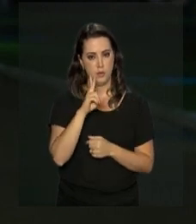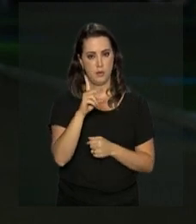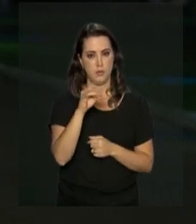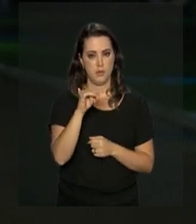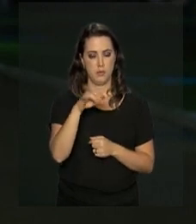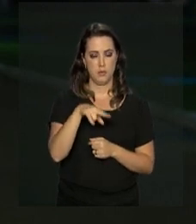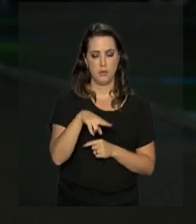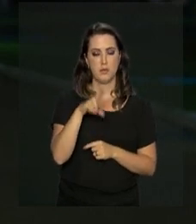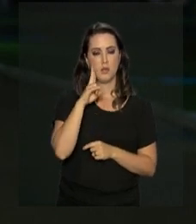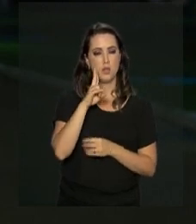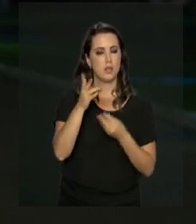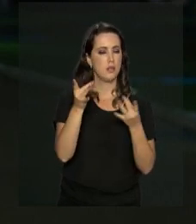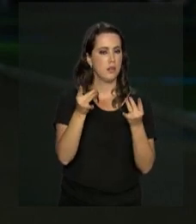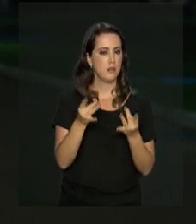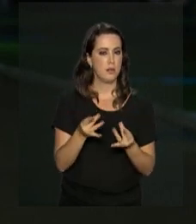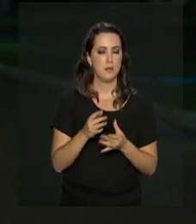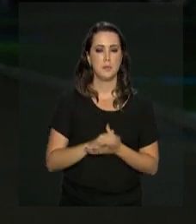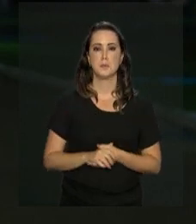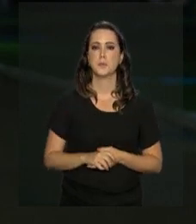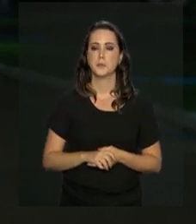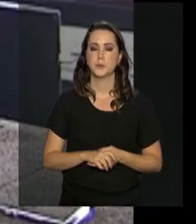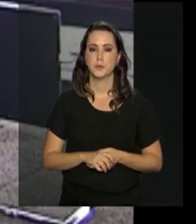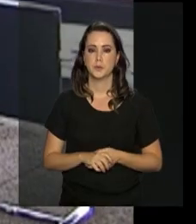acompanhou. Vamos ver na reportagem.